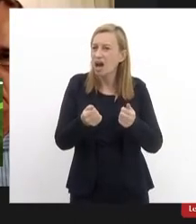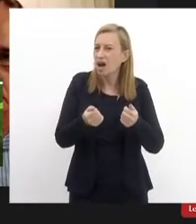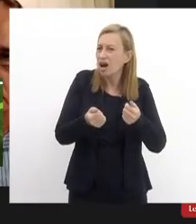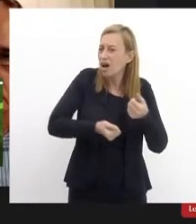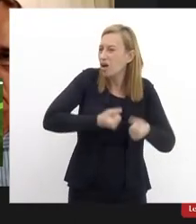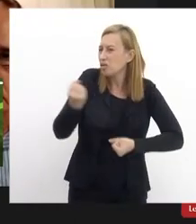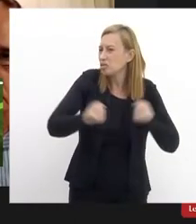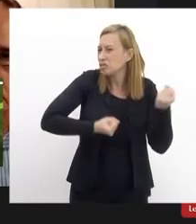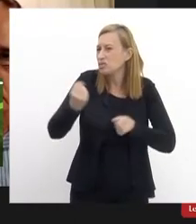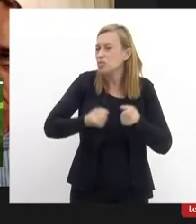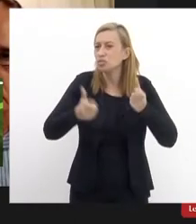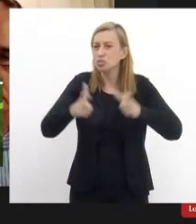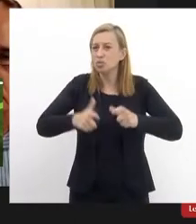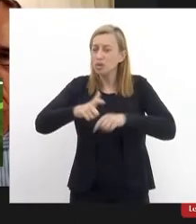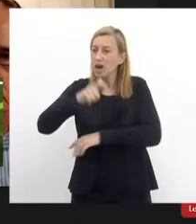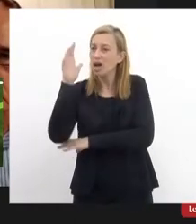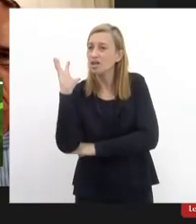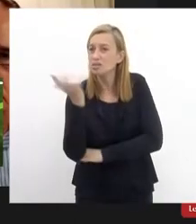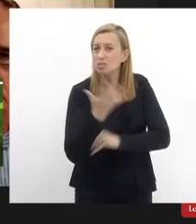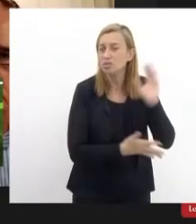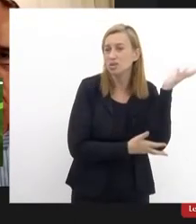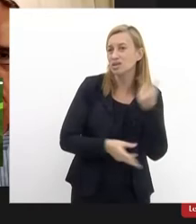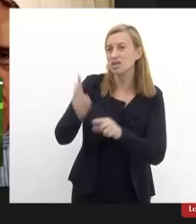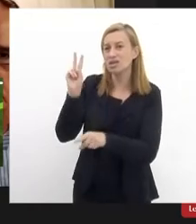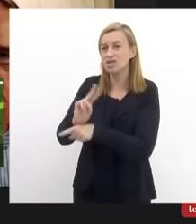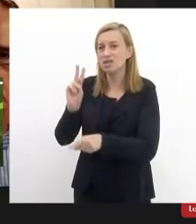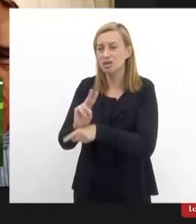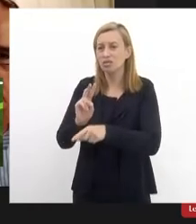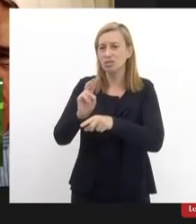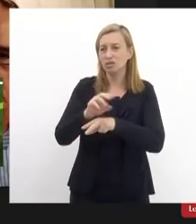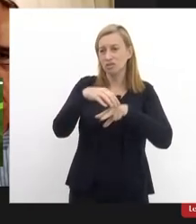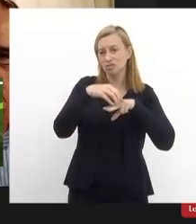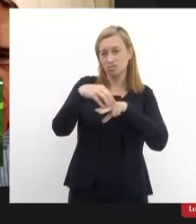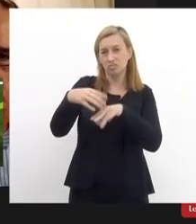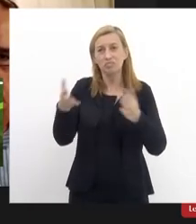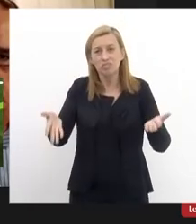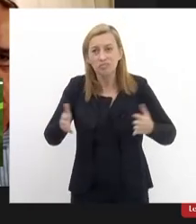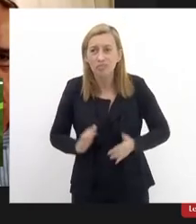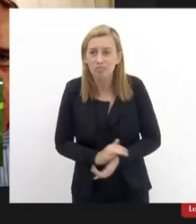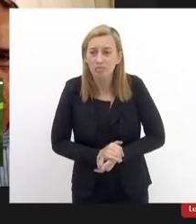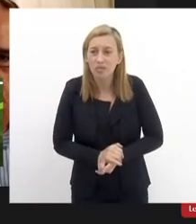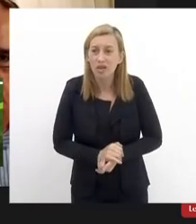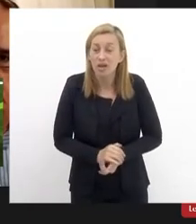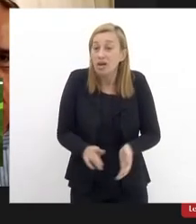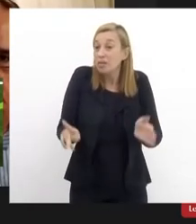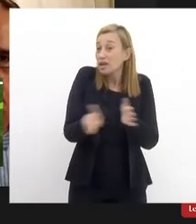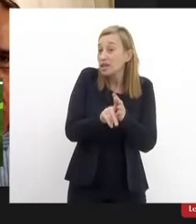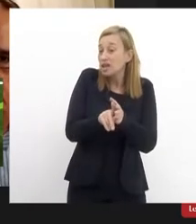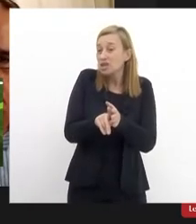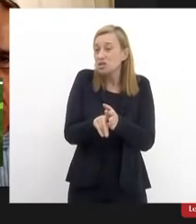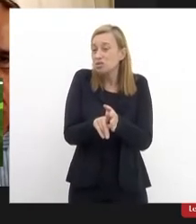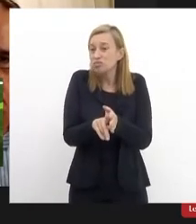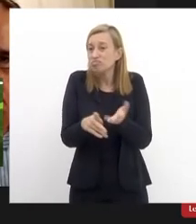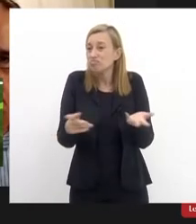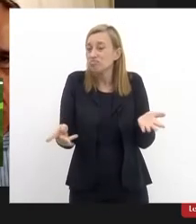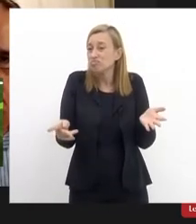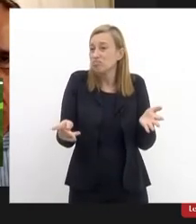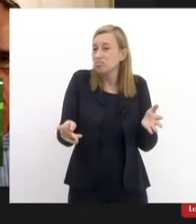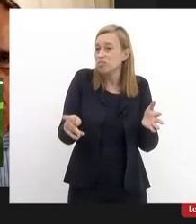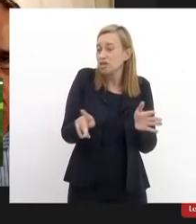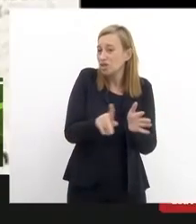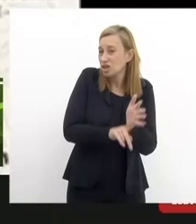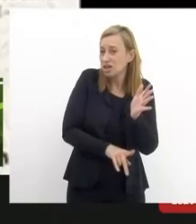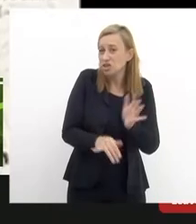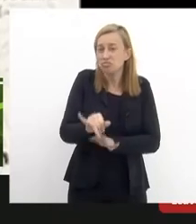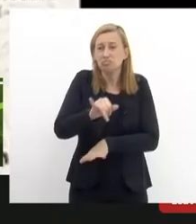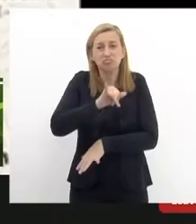proteção ambiental faz parte do projeto de humilhação pagar uma